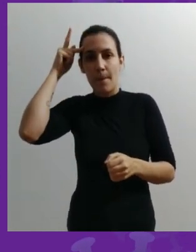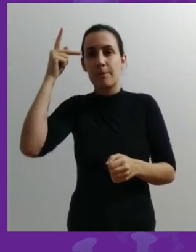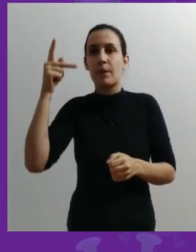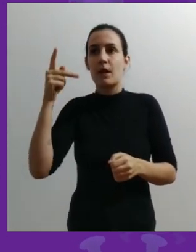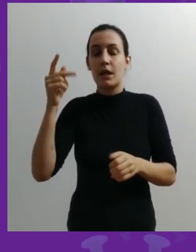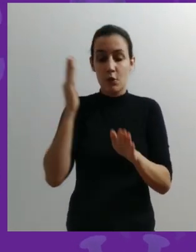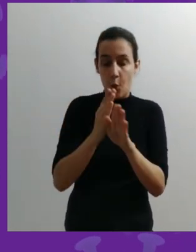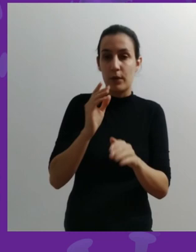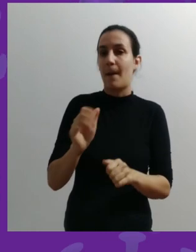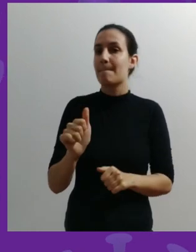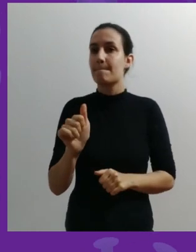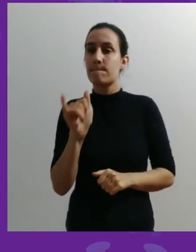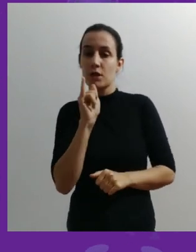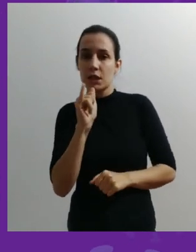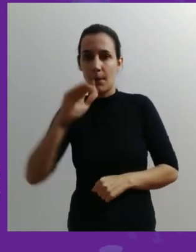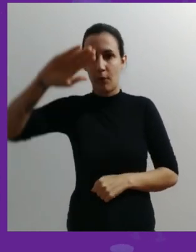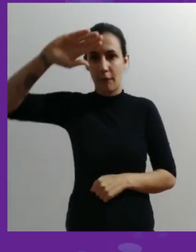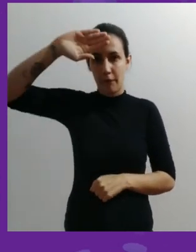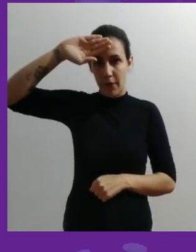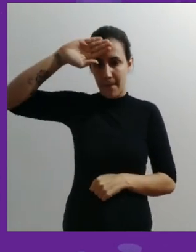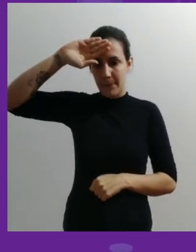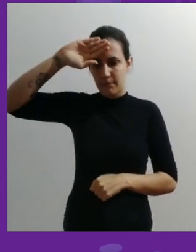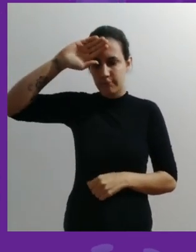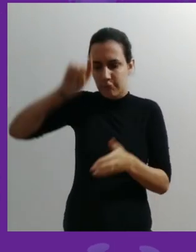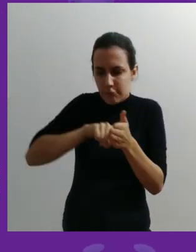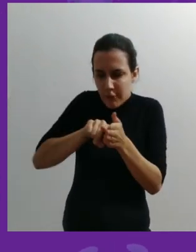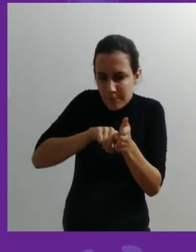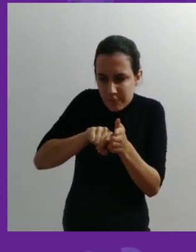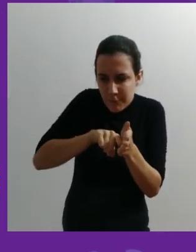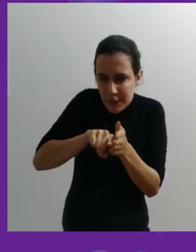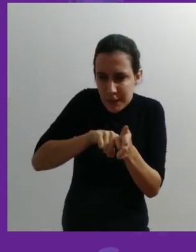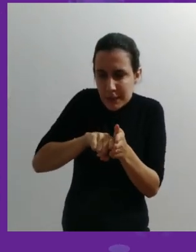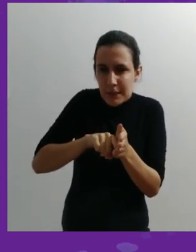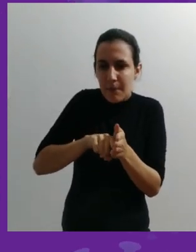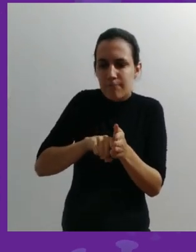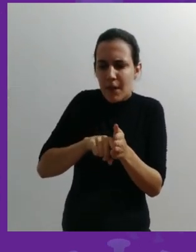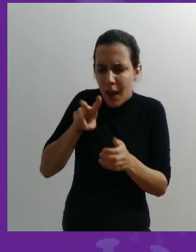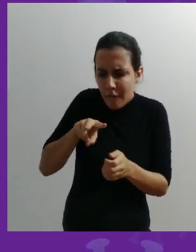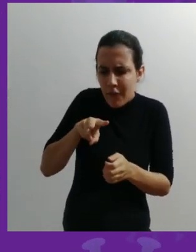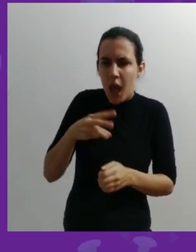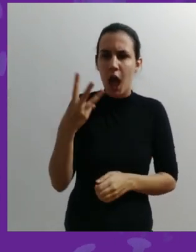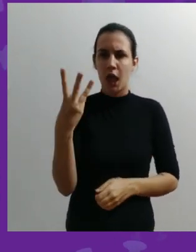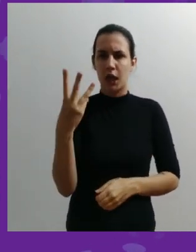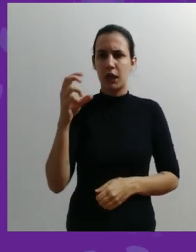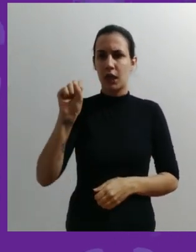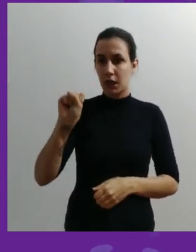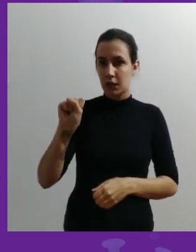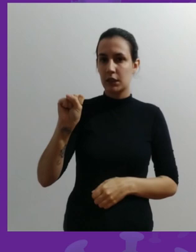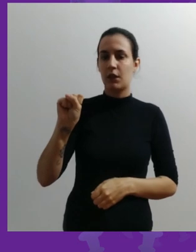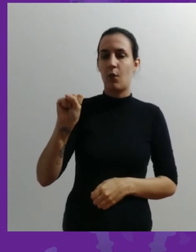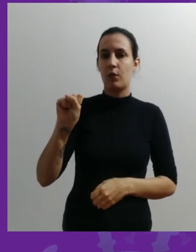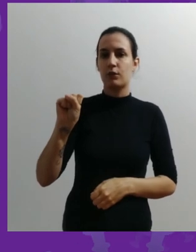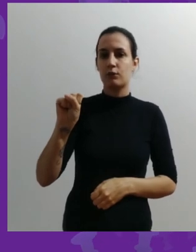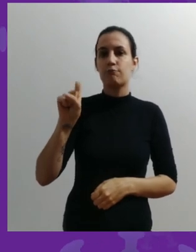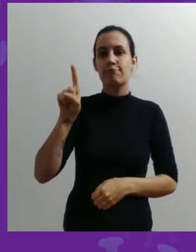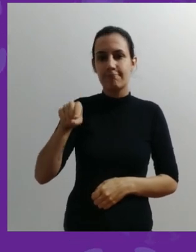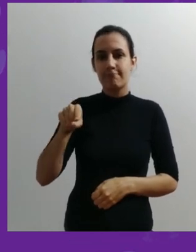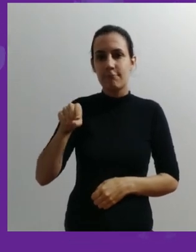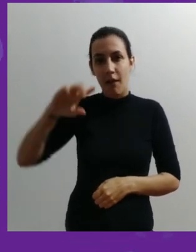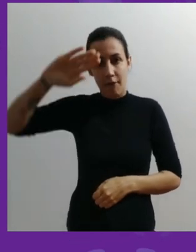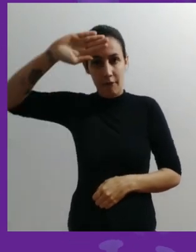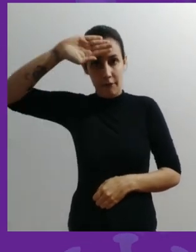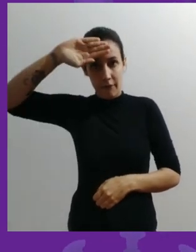ele encontra. Por exemplo, eu meço a febre da pessoa, meço a temperatura e vejo que está lá 38